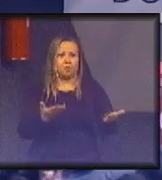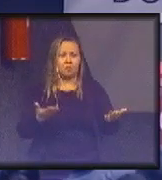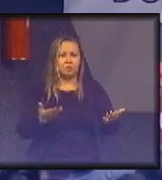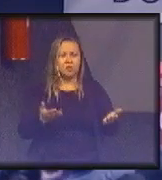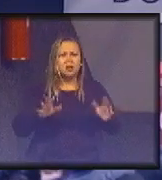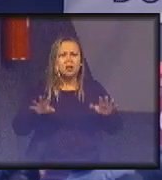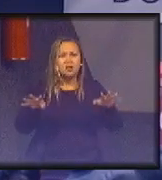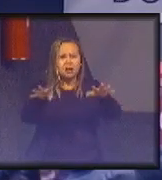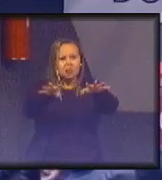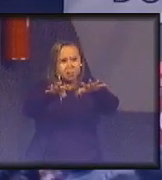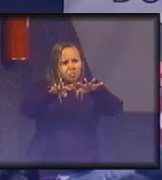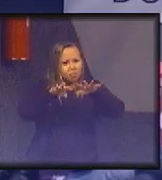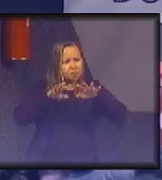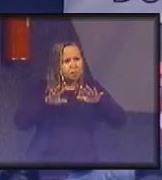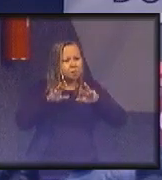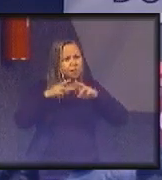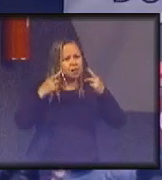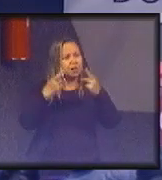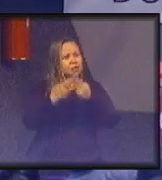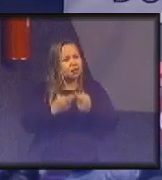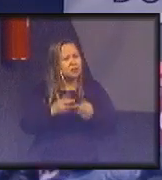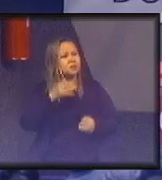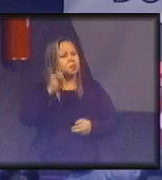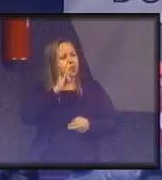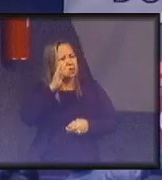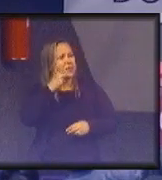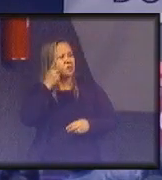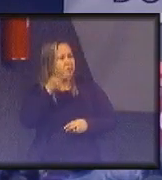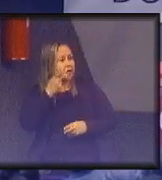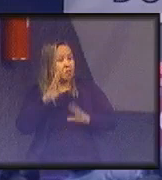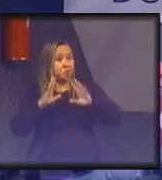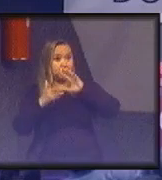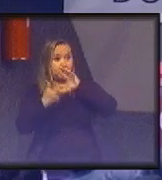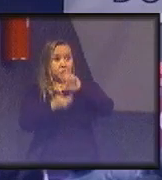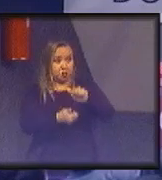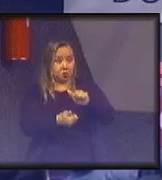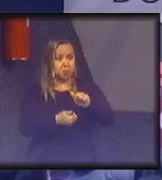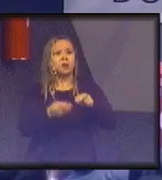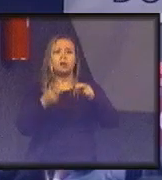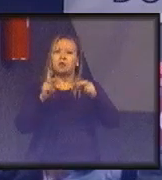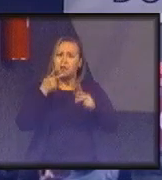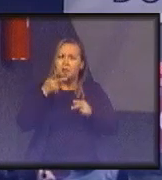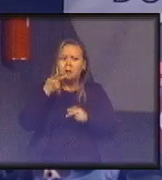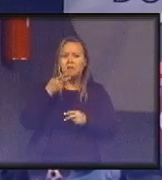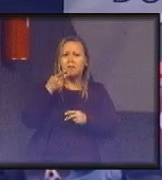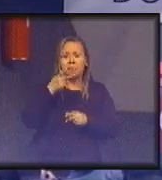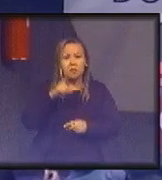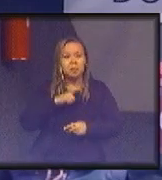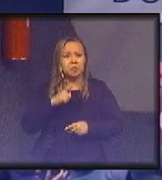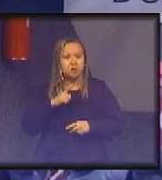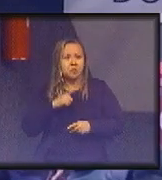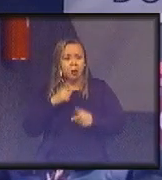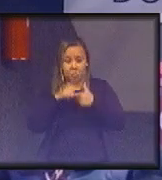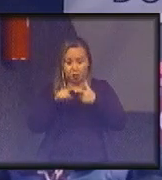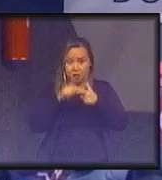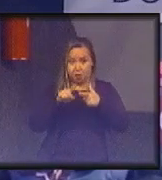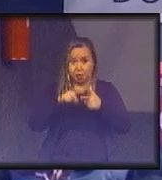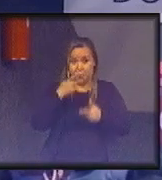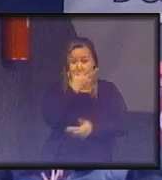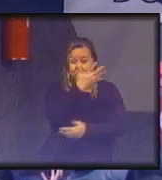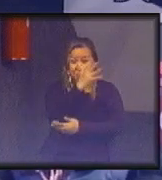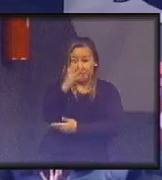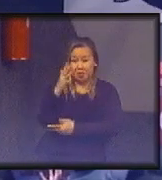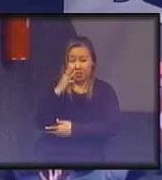foi importante, porque ela colocou, digamos assim, para o mundo, olha, existe um problema chamado meio ambiente com dimensão